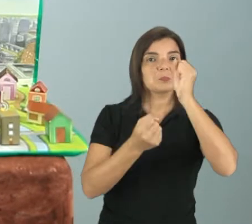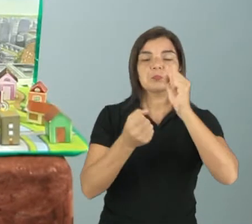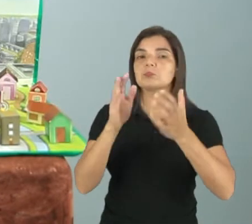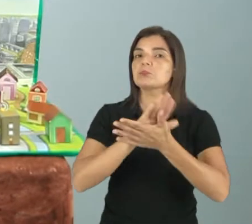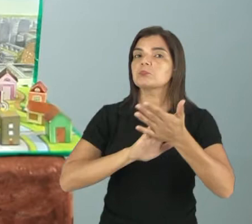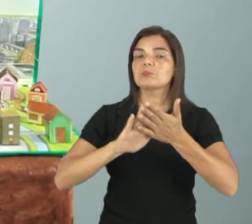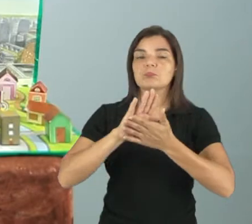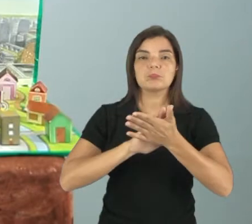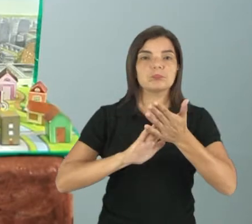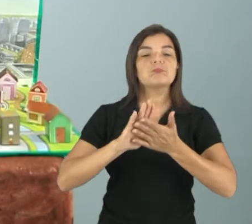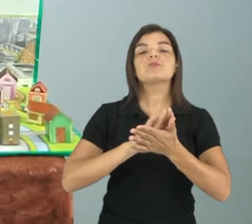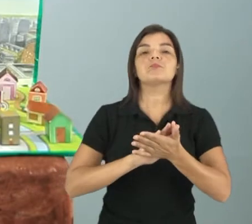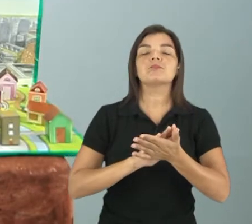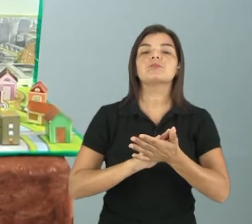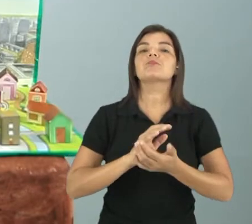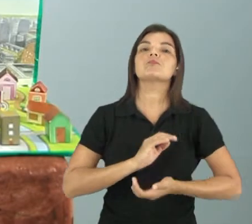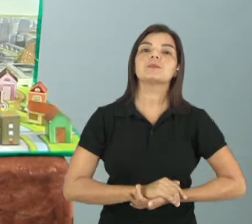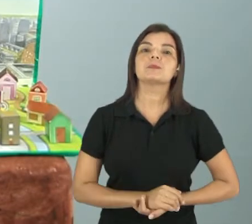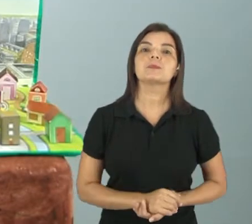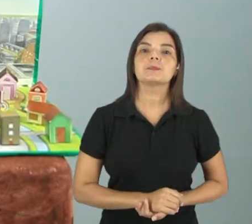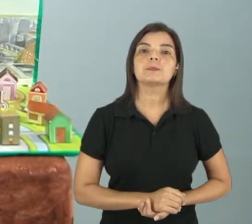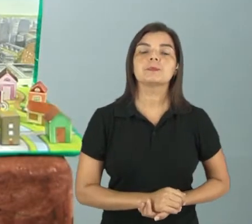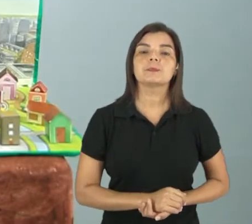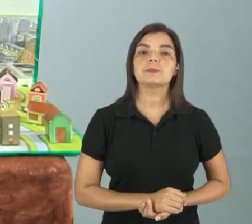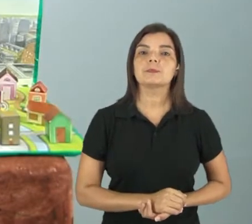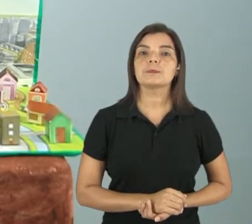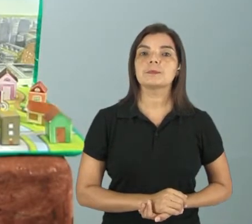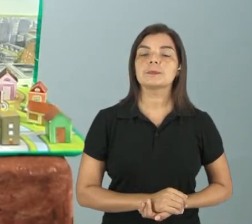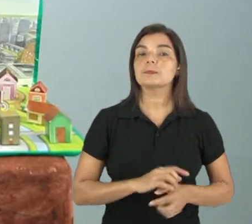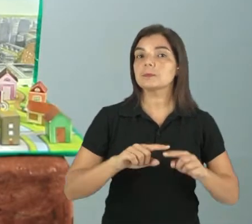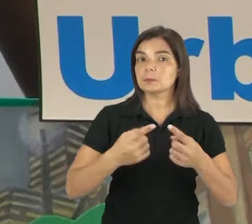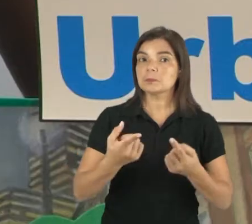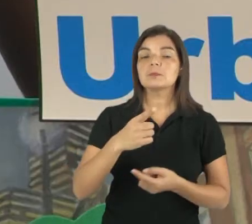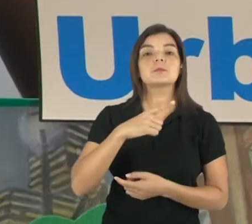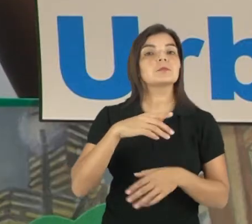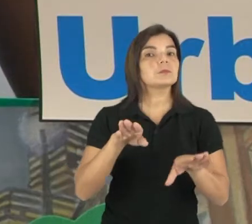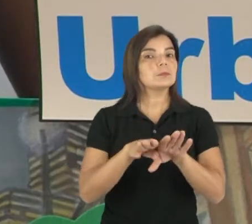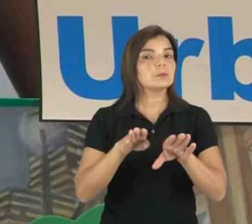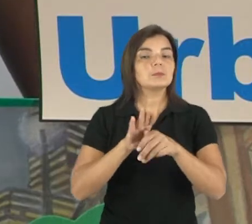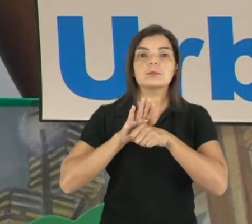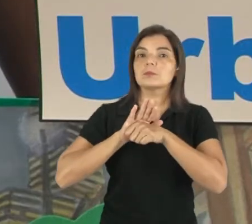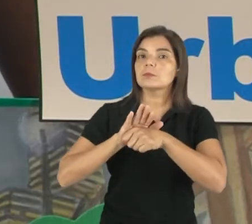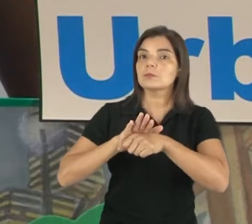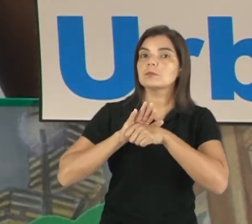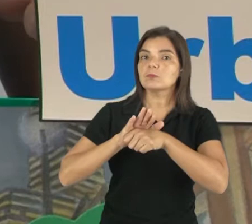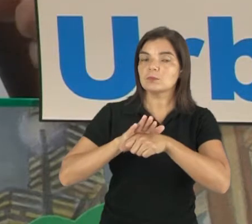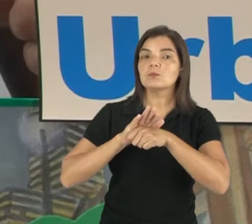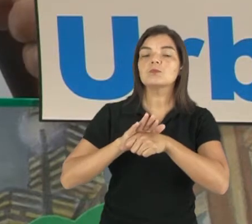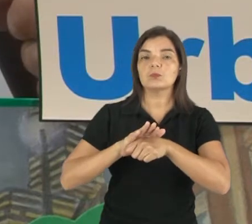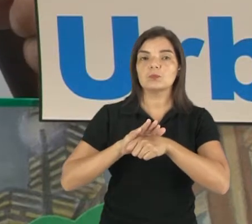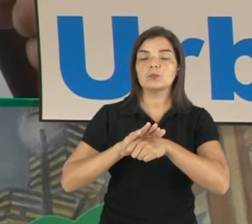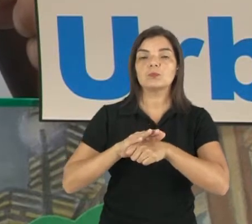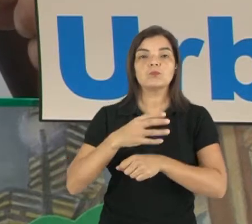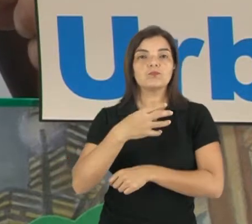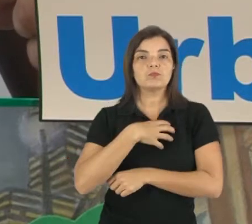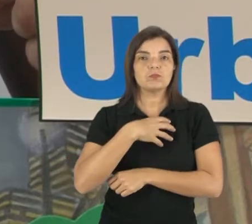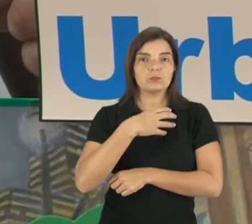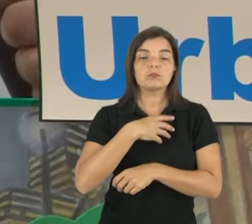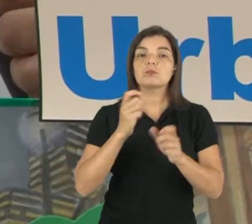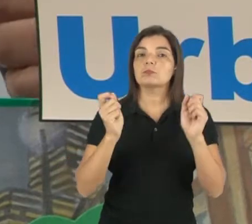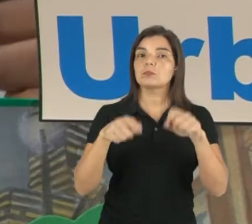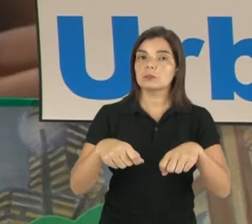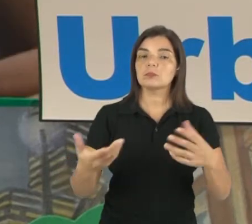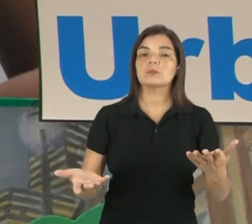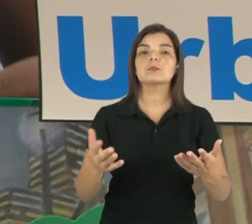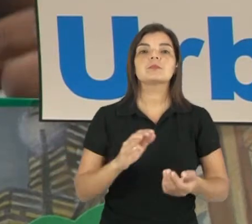esses equipamentos, né, de máquinas, mas ele também contribui um pouco da maneira, né, que ele